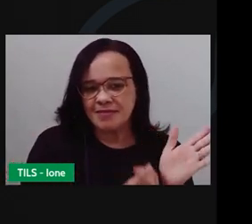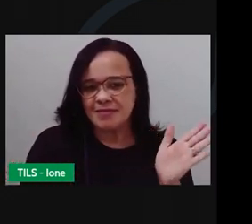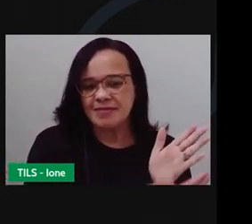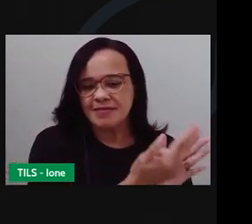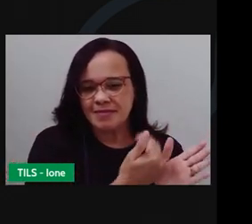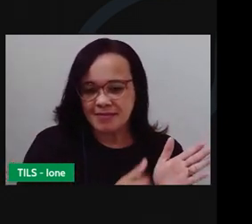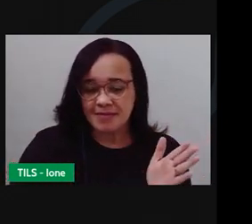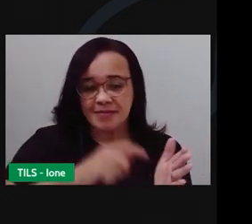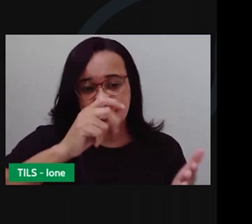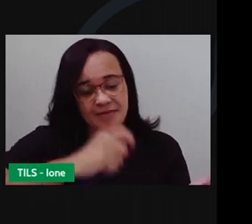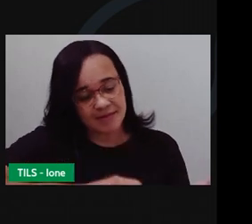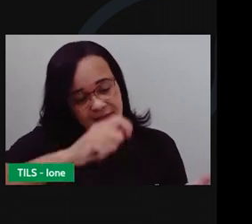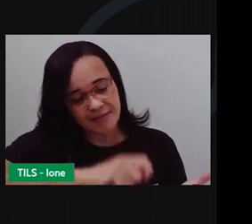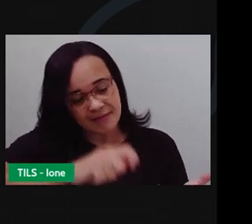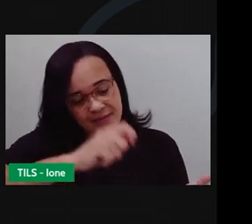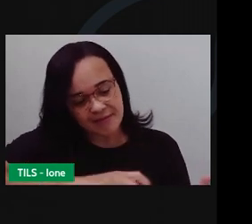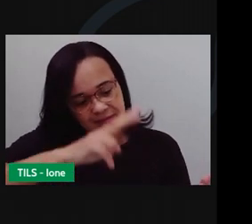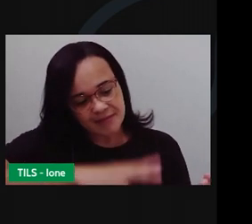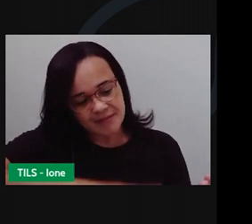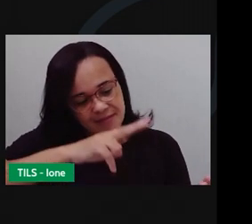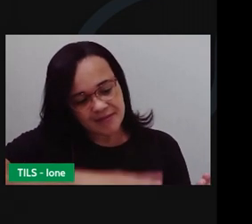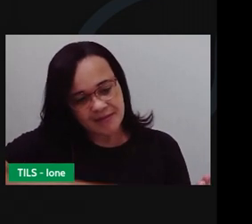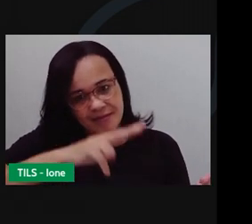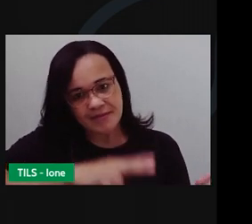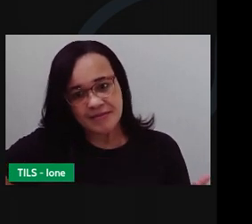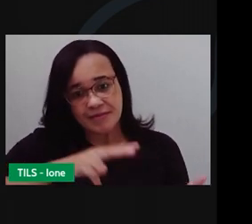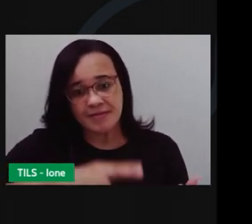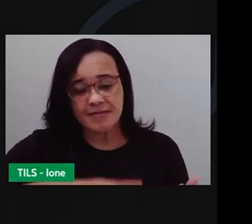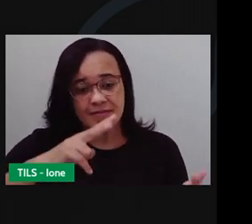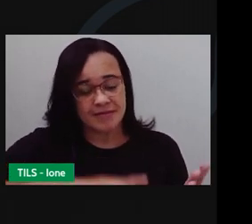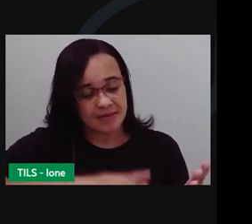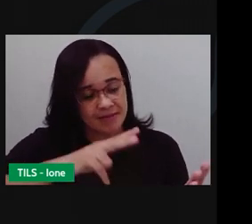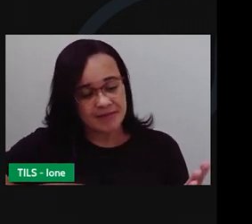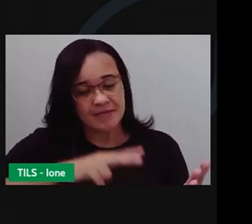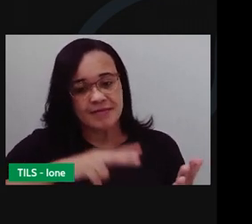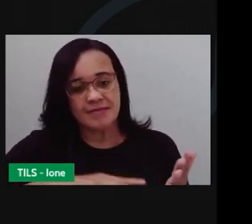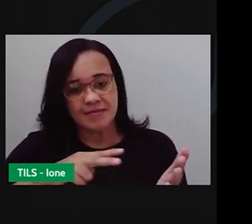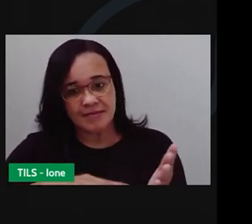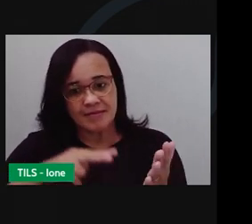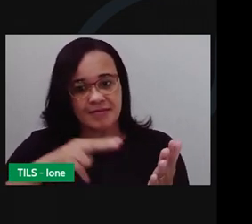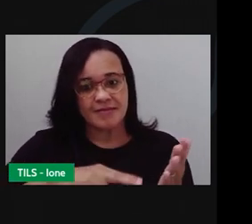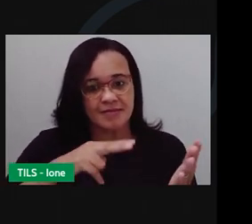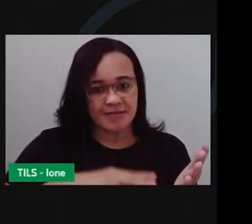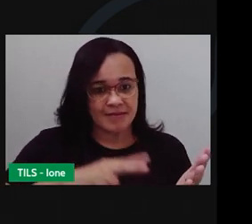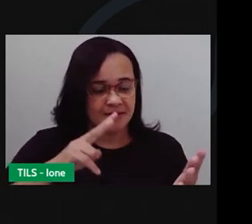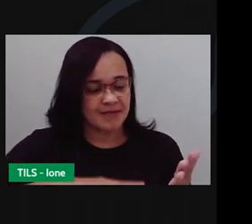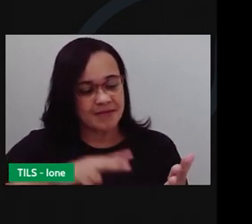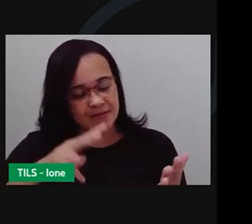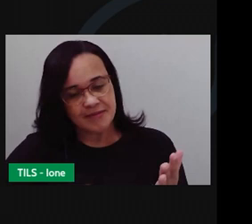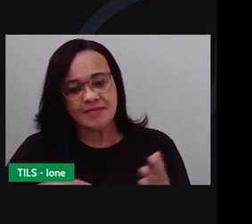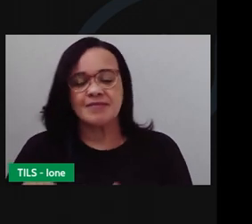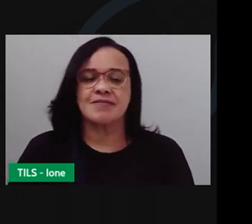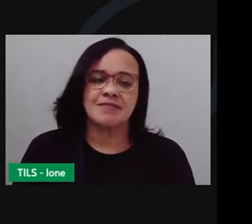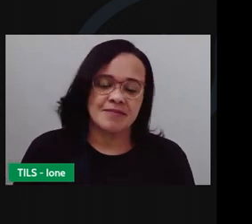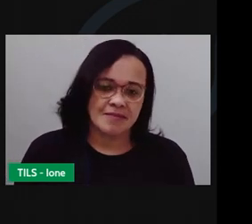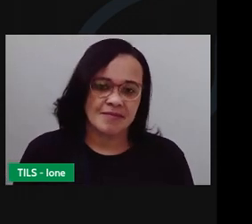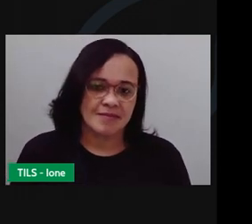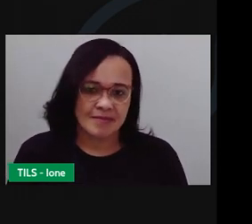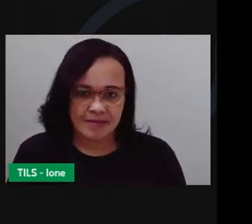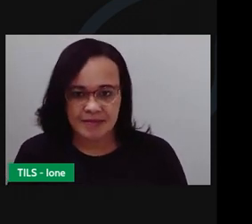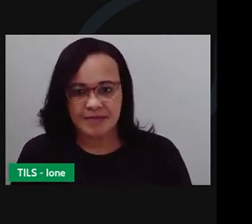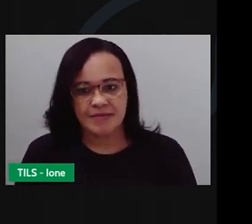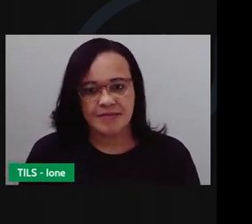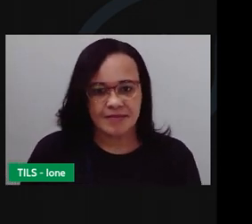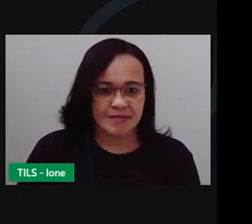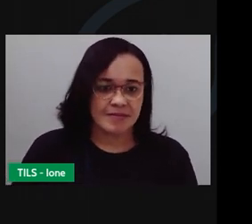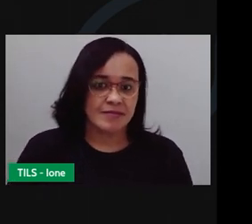A minha literatura de cordel é reflexão, Sobre a questão